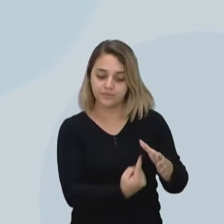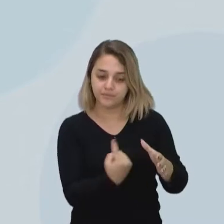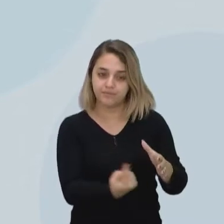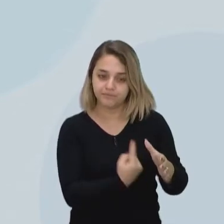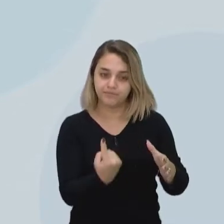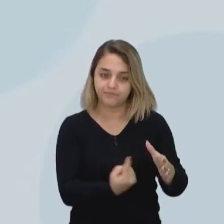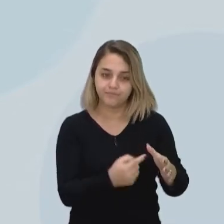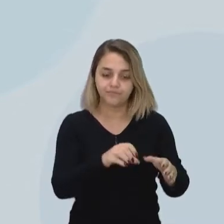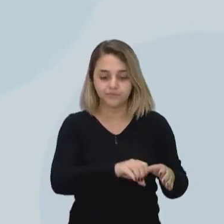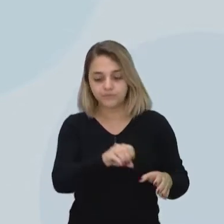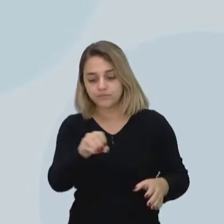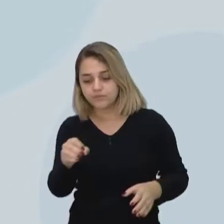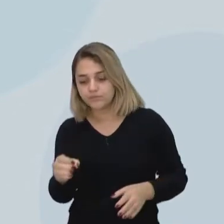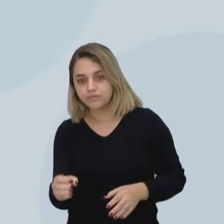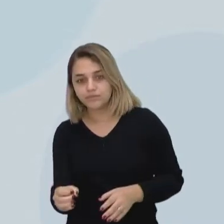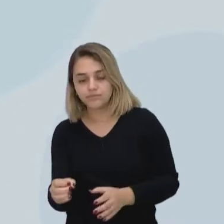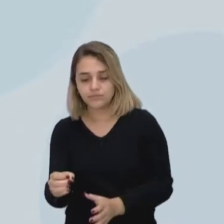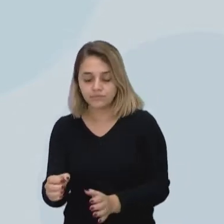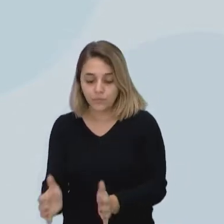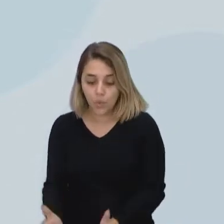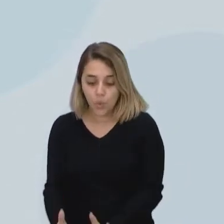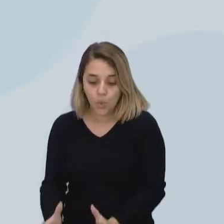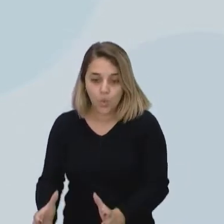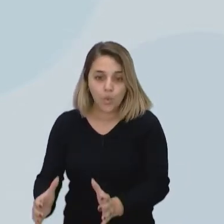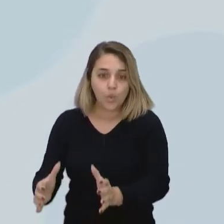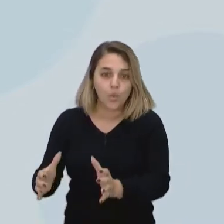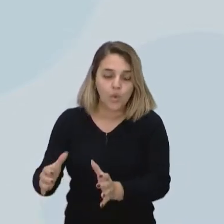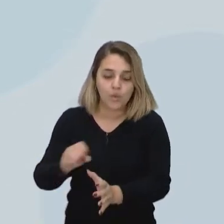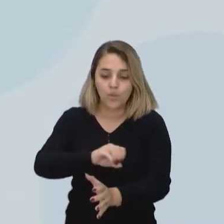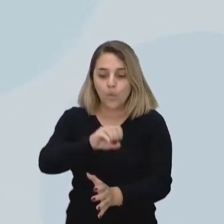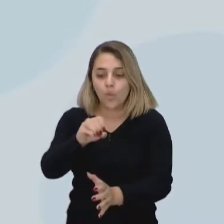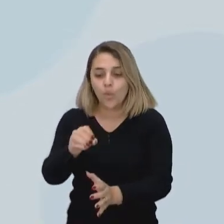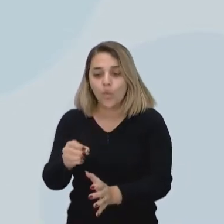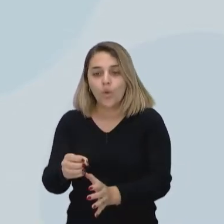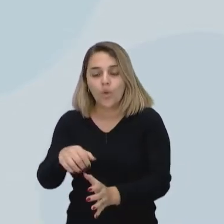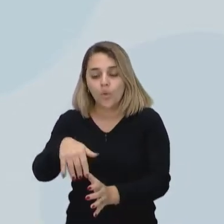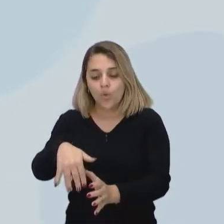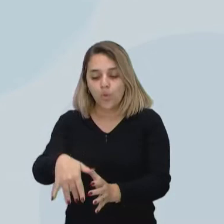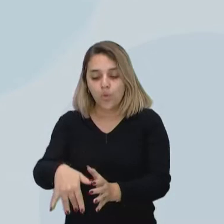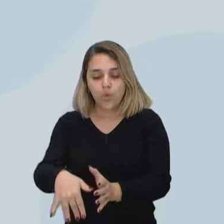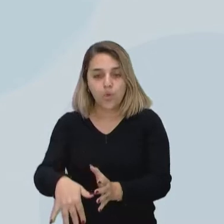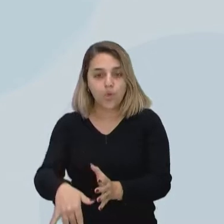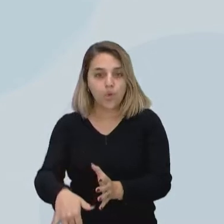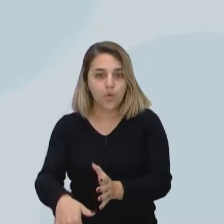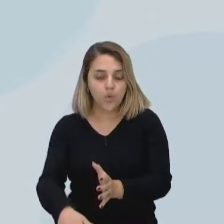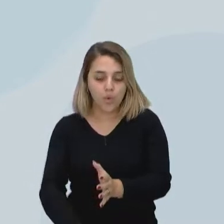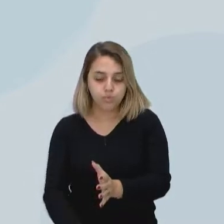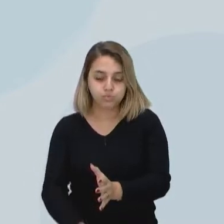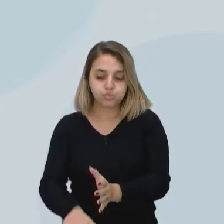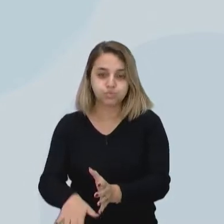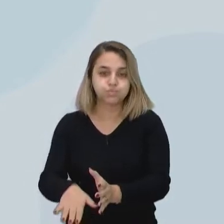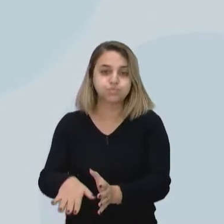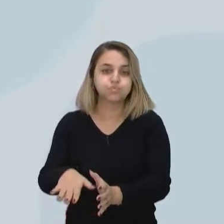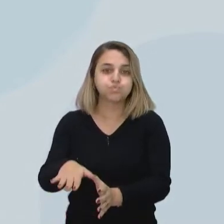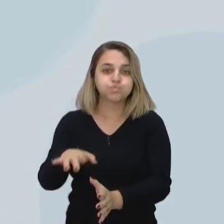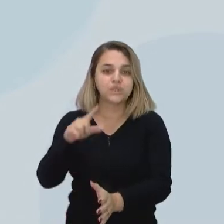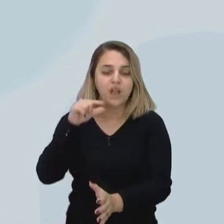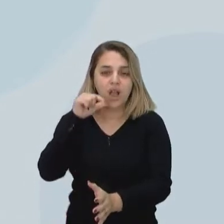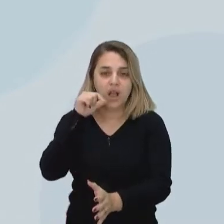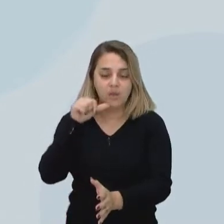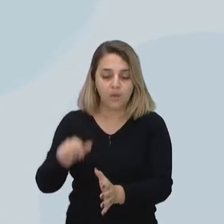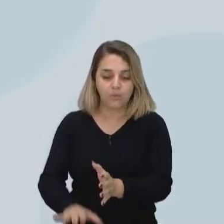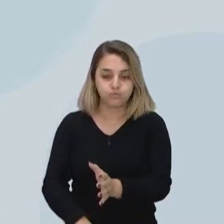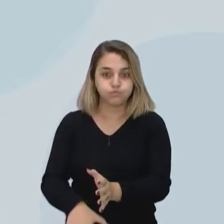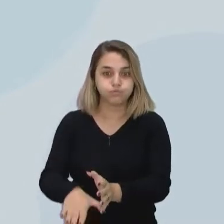E aí, depois que você fez essa retirada de água, você pode estar lá, no caso, olha lá como mostra a figura número